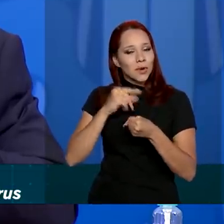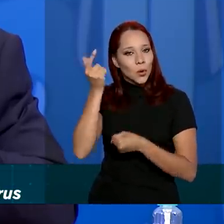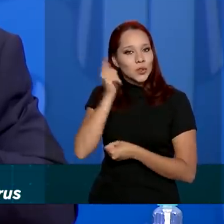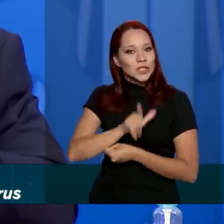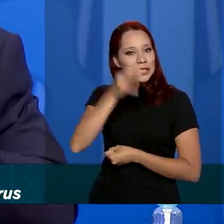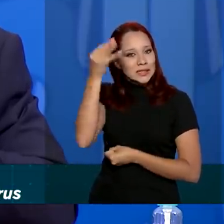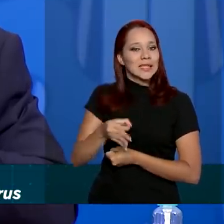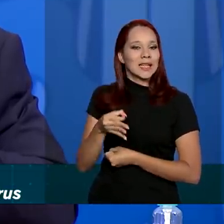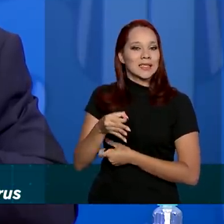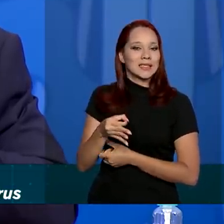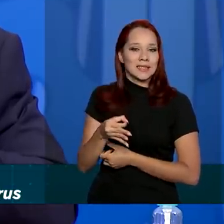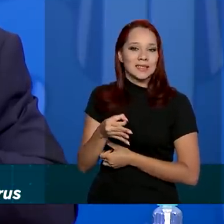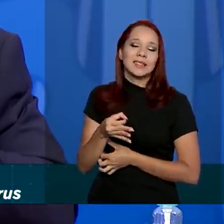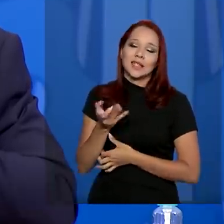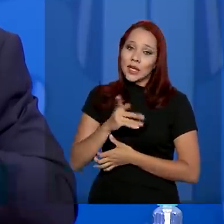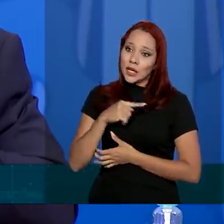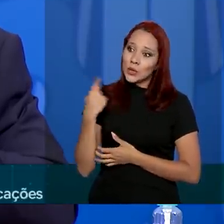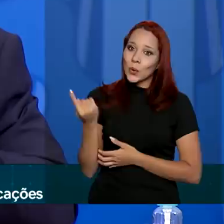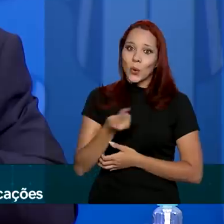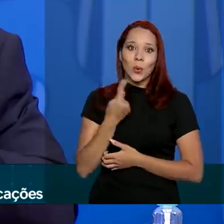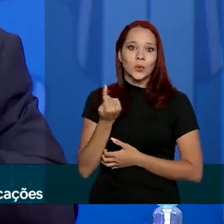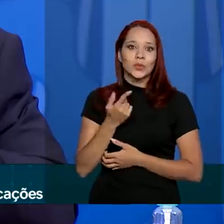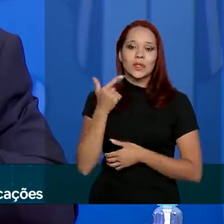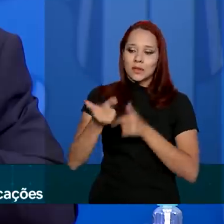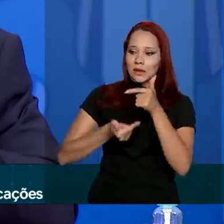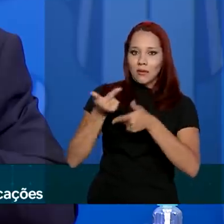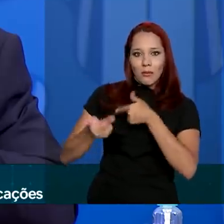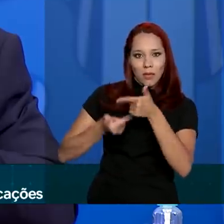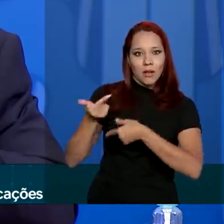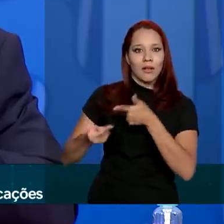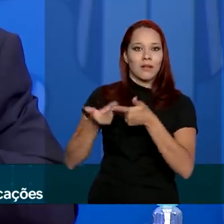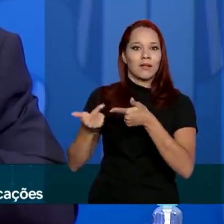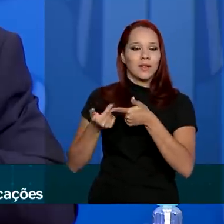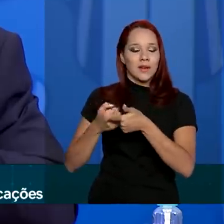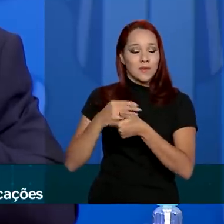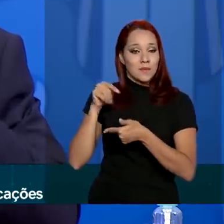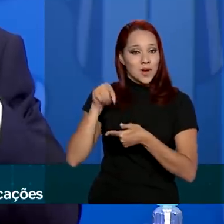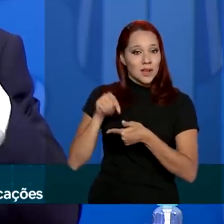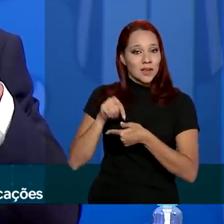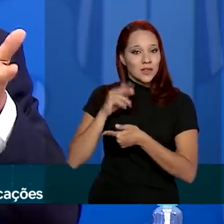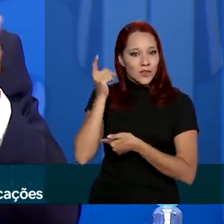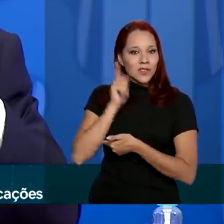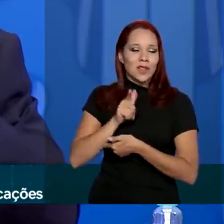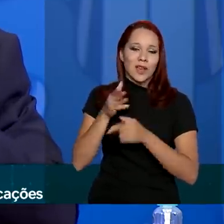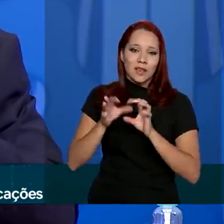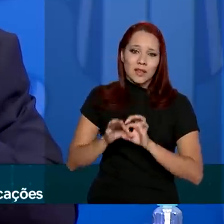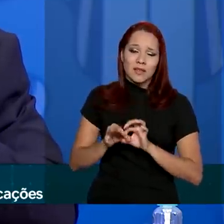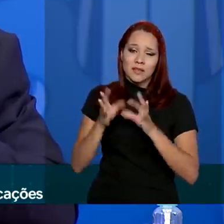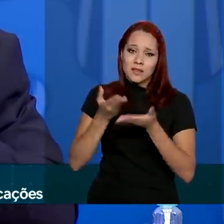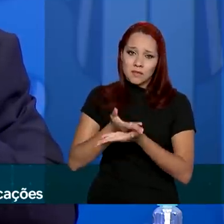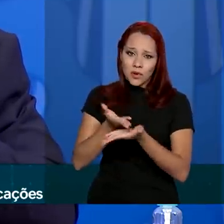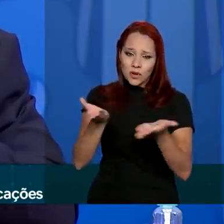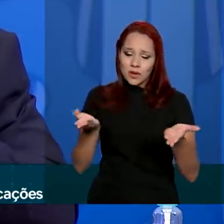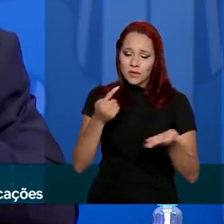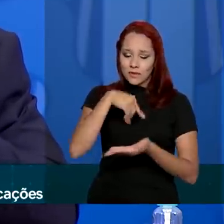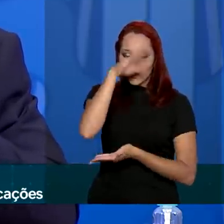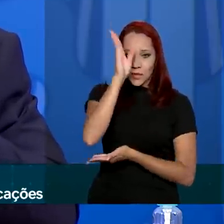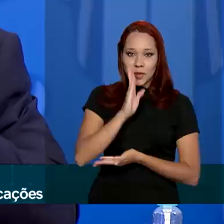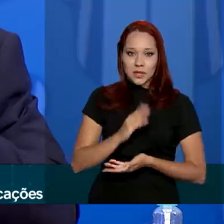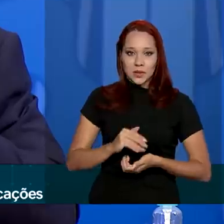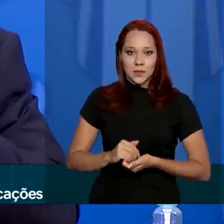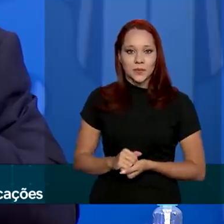funcionar e todos aqueles que têm trabalhado para que isso esteja disponível aqui para o Brasil,